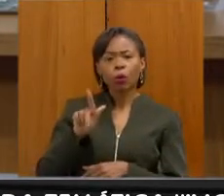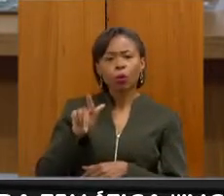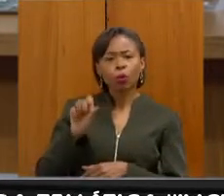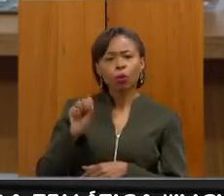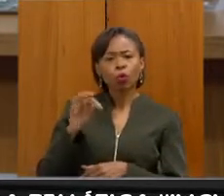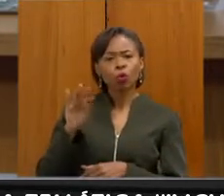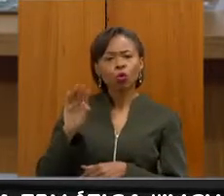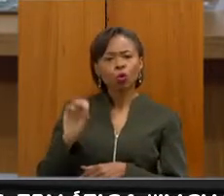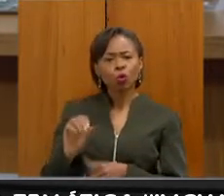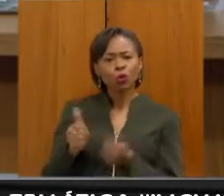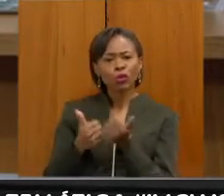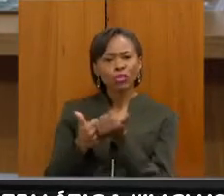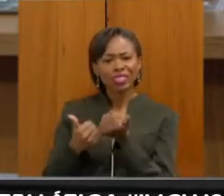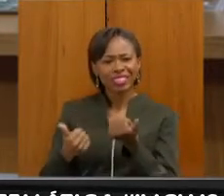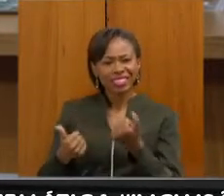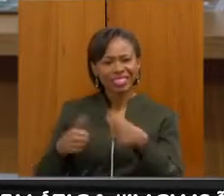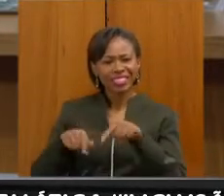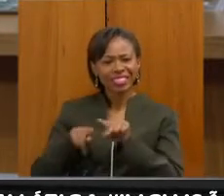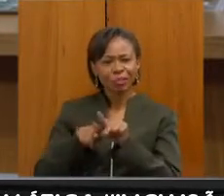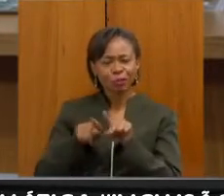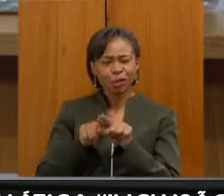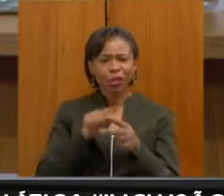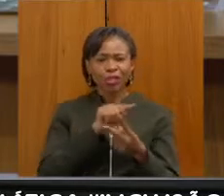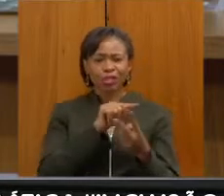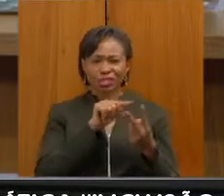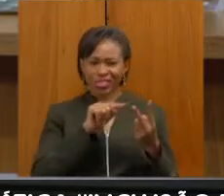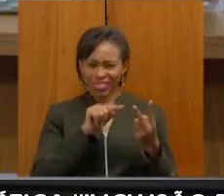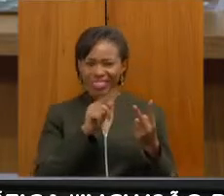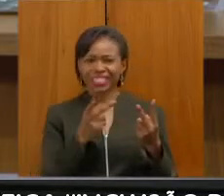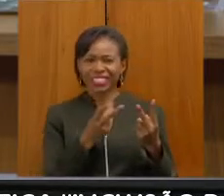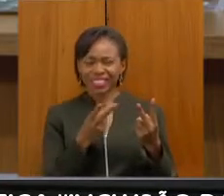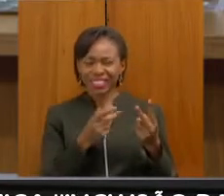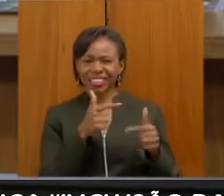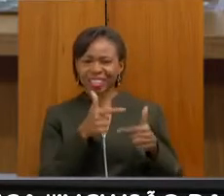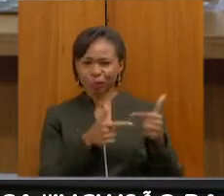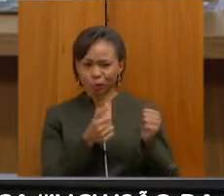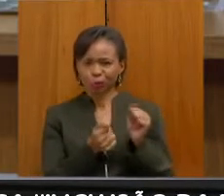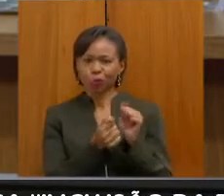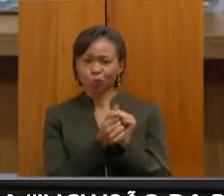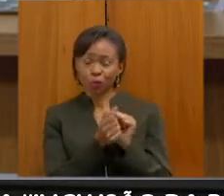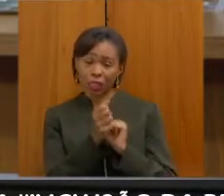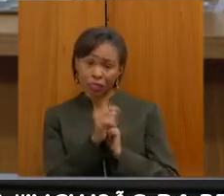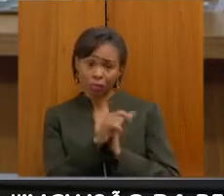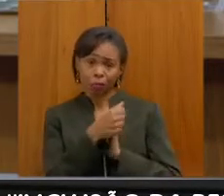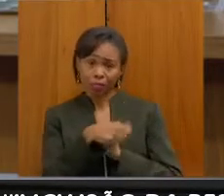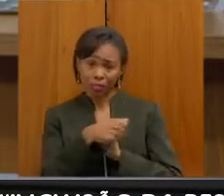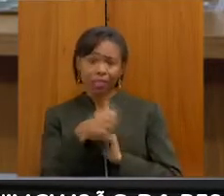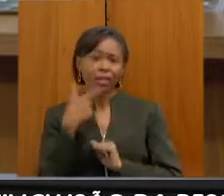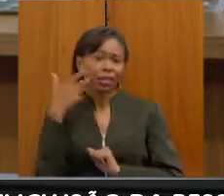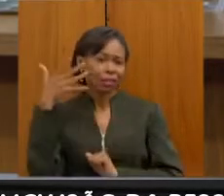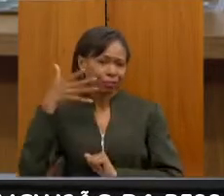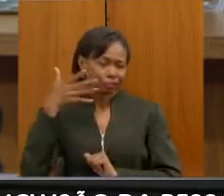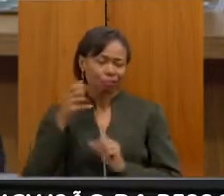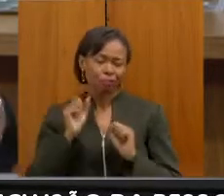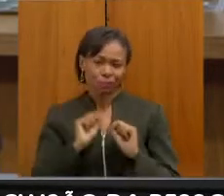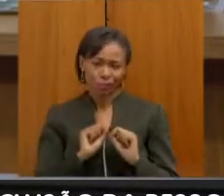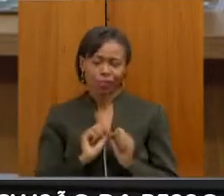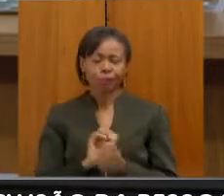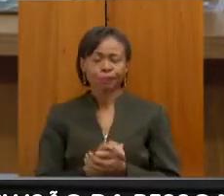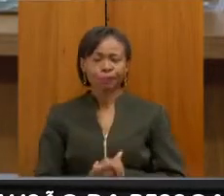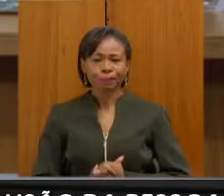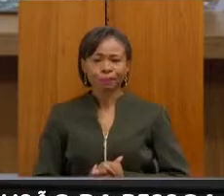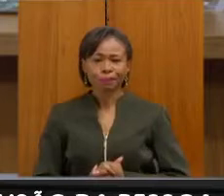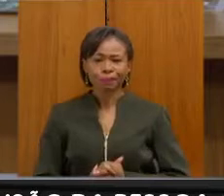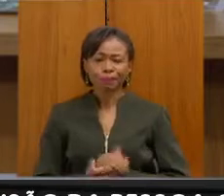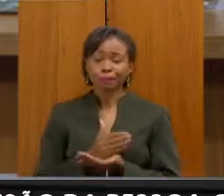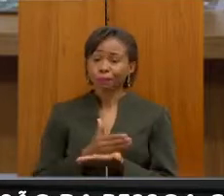nossos dois superintendentes, Marcel e Dalton, que, eventualmente, podem colaborar no debate também, caso seja necessário, estão aqui à disposição. Queria pedir para a